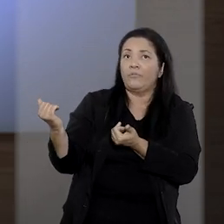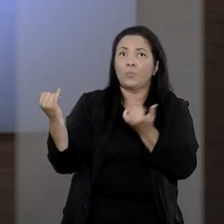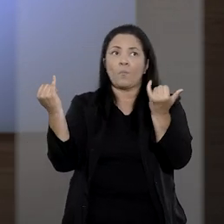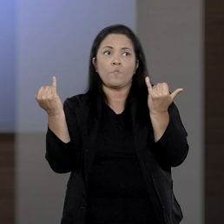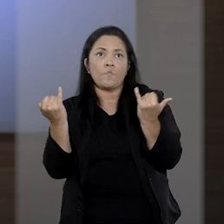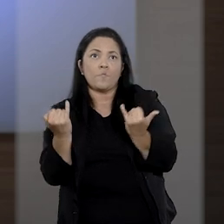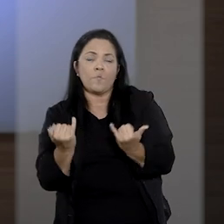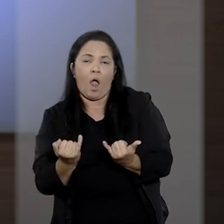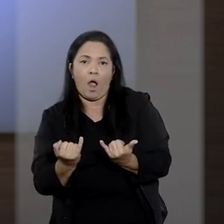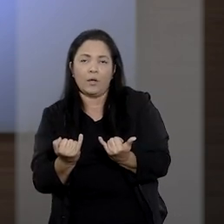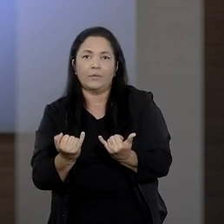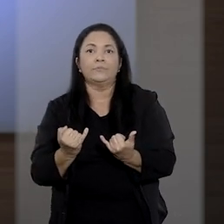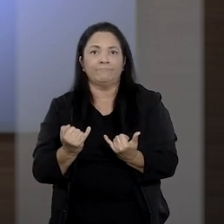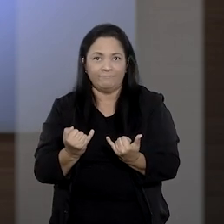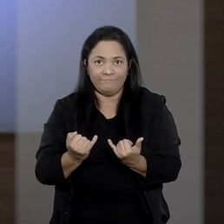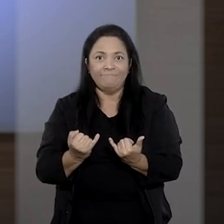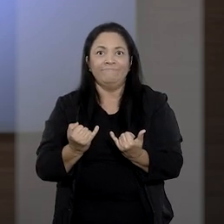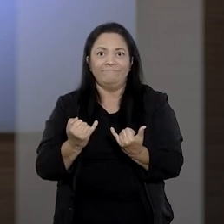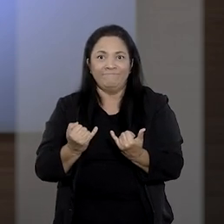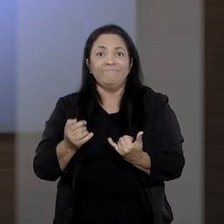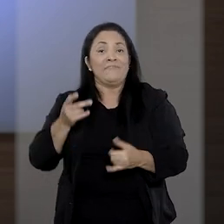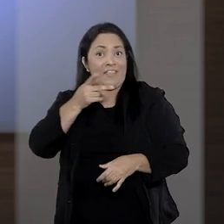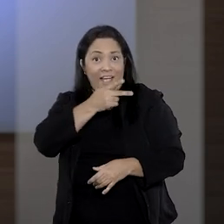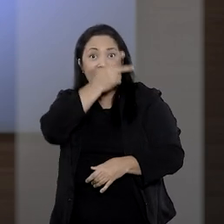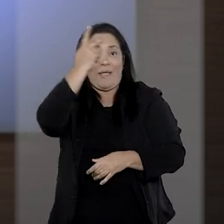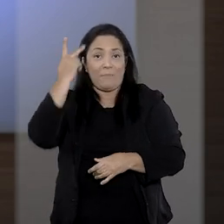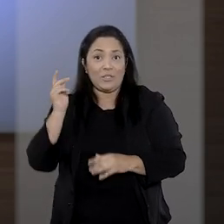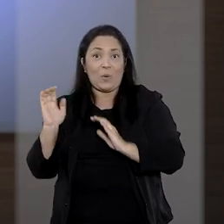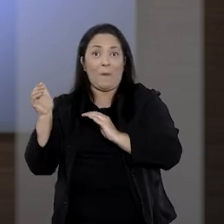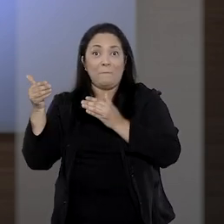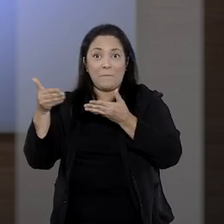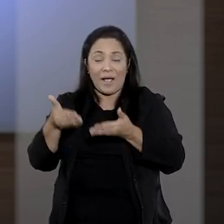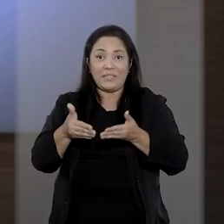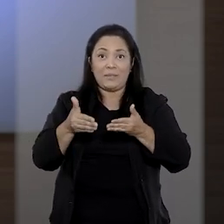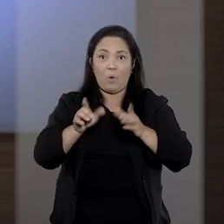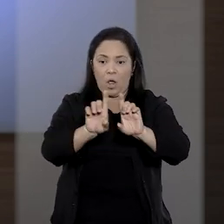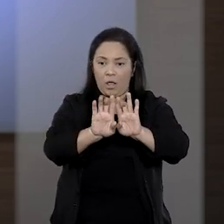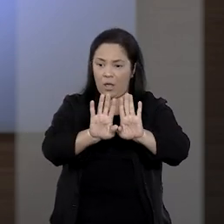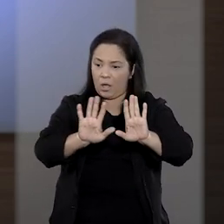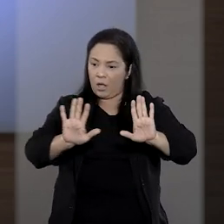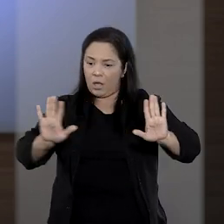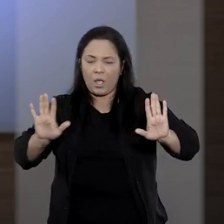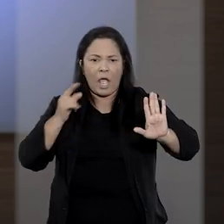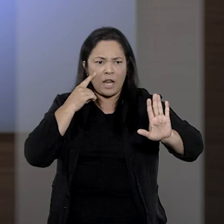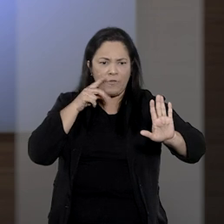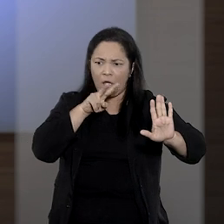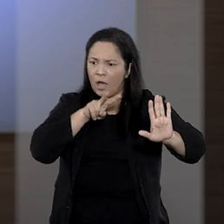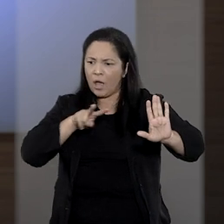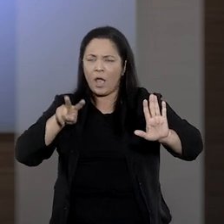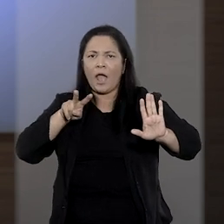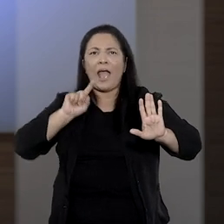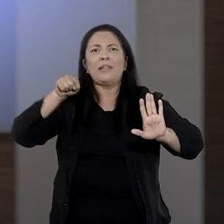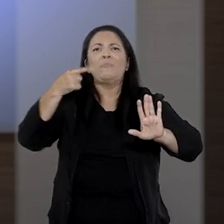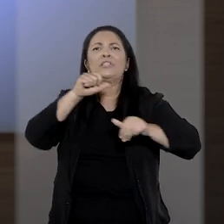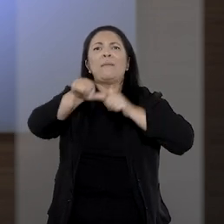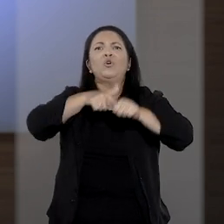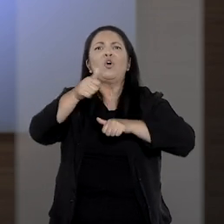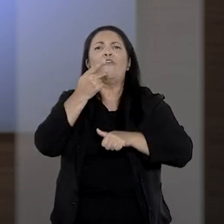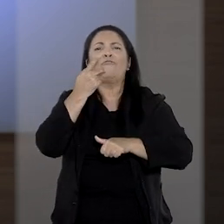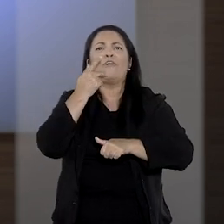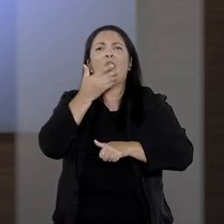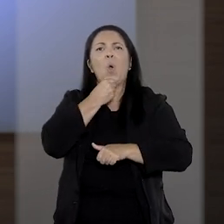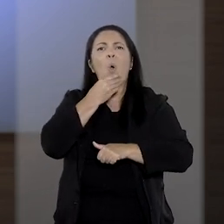magro. Dias depois, ao participar do reconhecimento fotográfico de um suspeito, a vítima afirma que o criminoso seria negro,